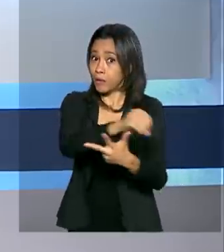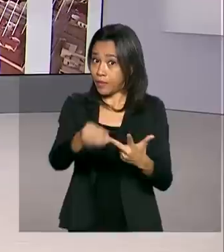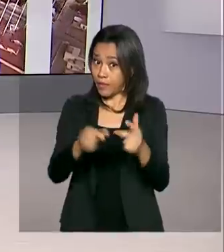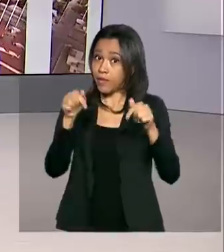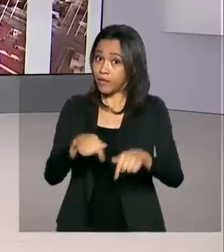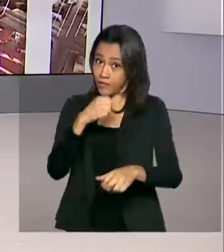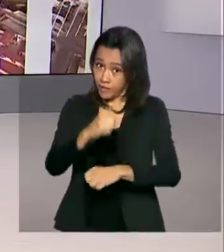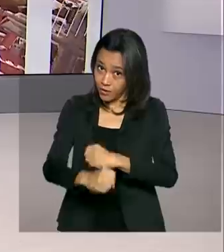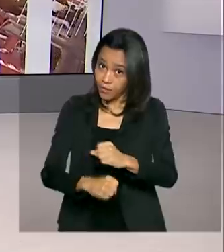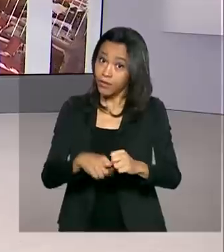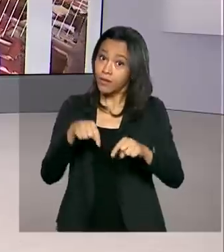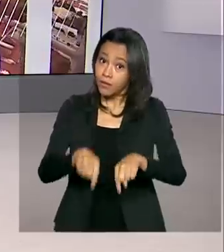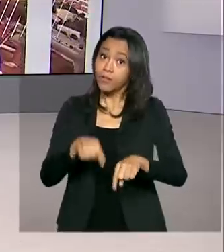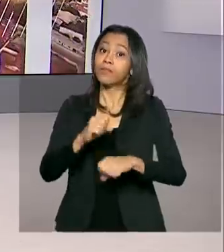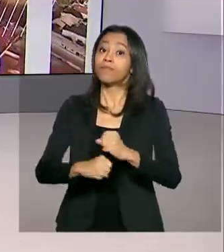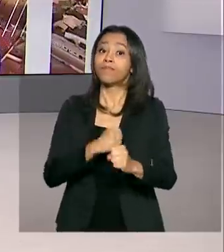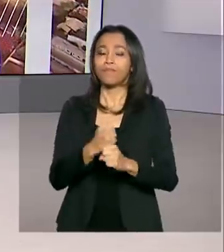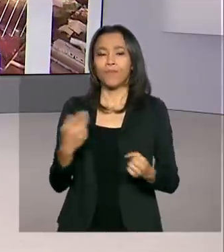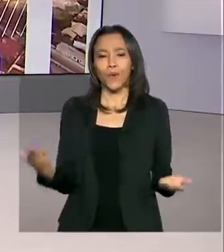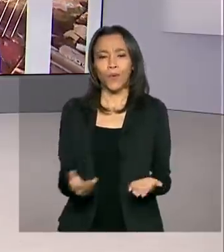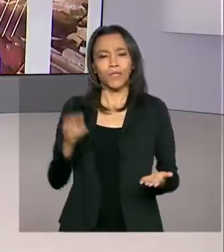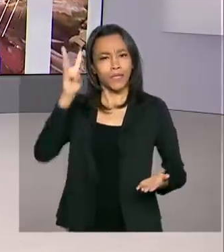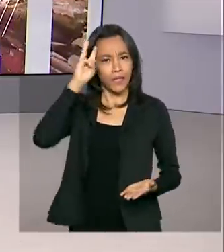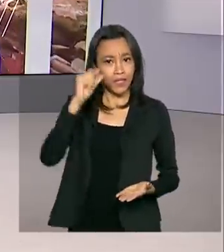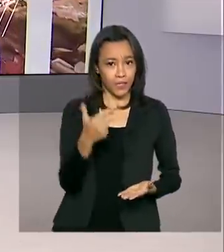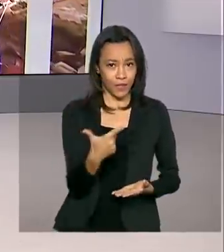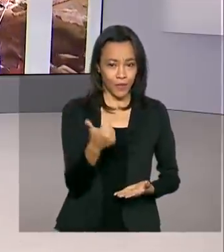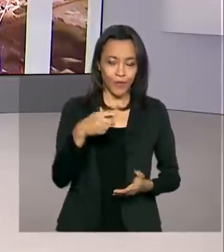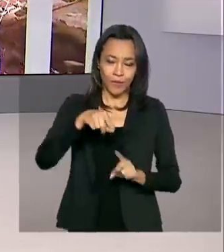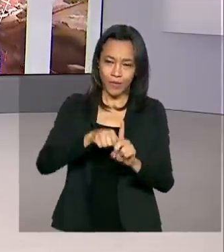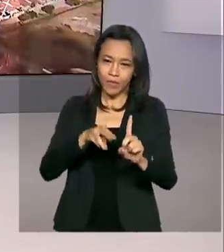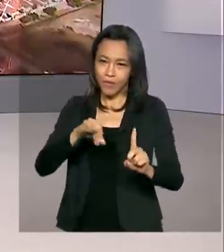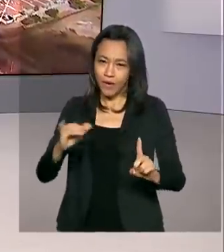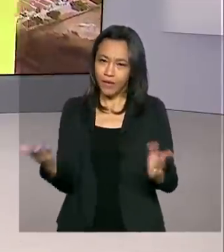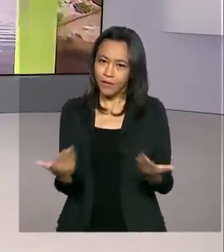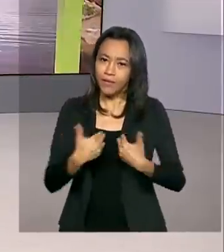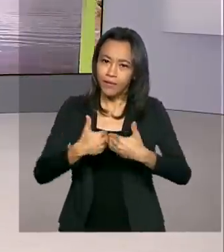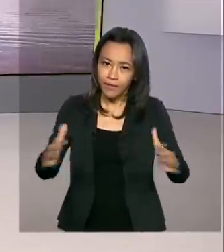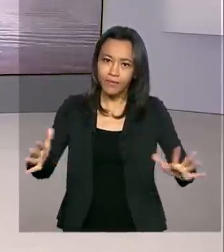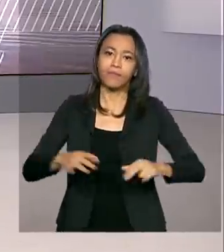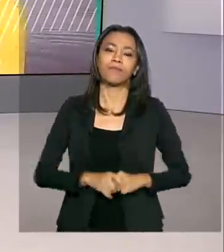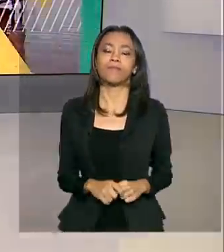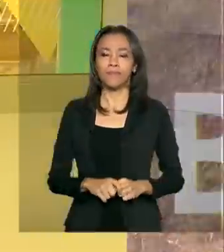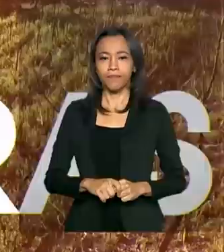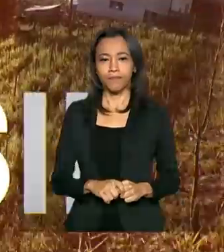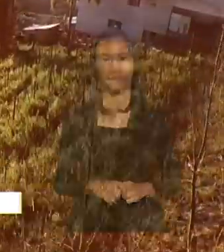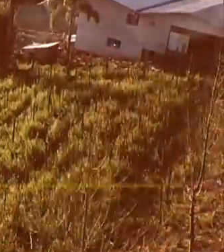ano. Hoje é terça-feira, 12 de maio. O Brasil em Dia começa agora.